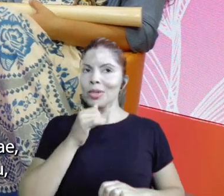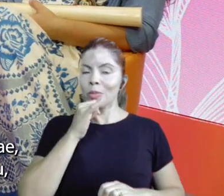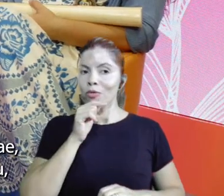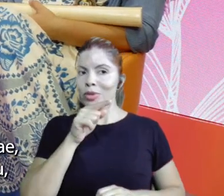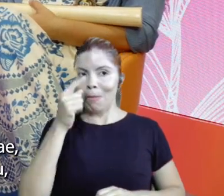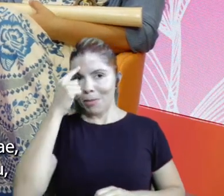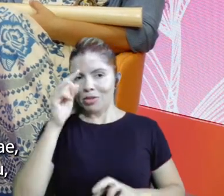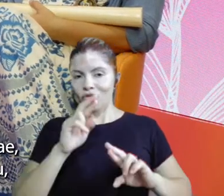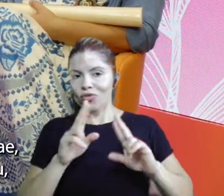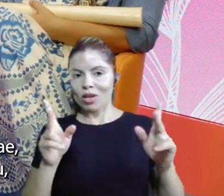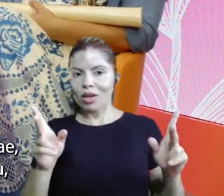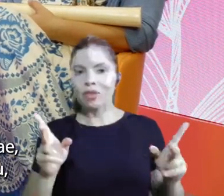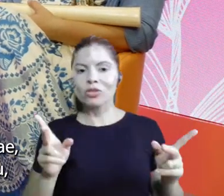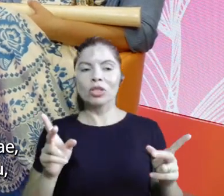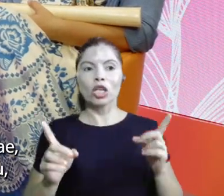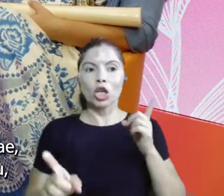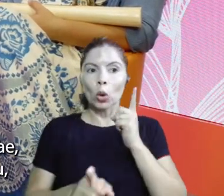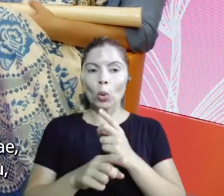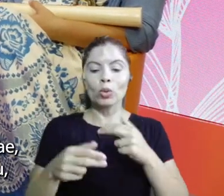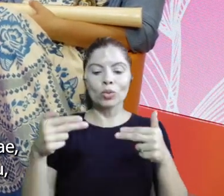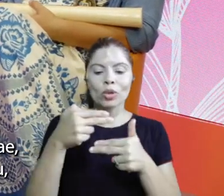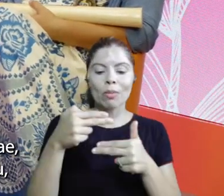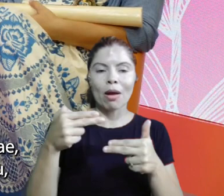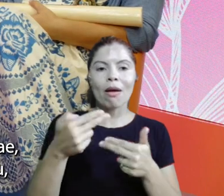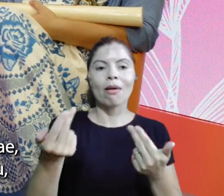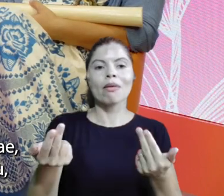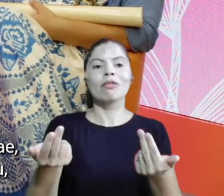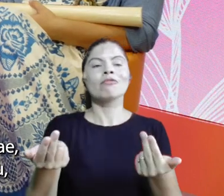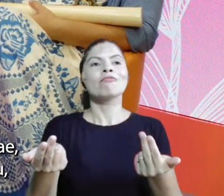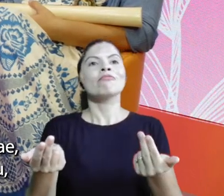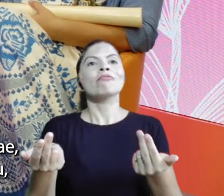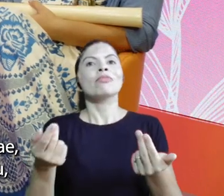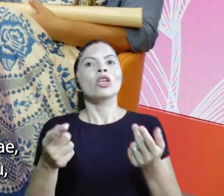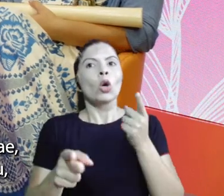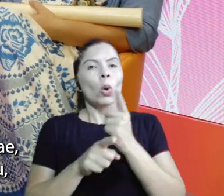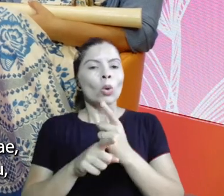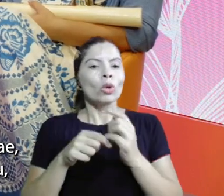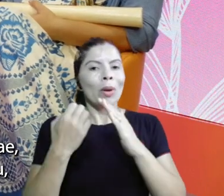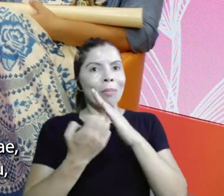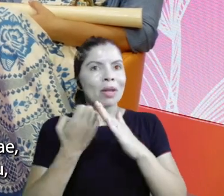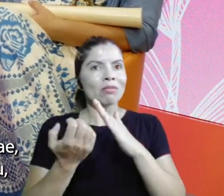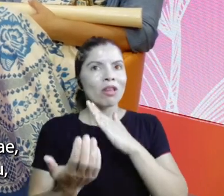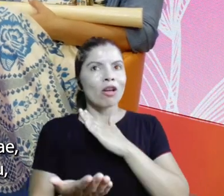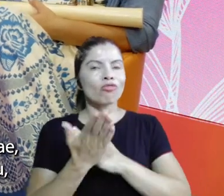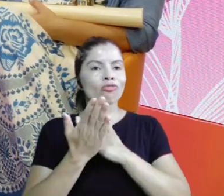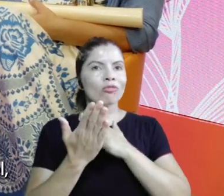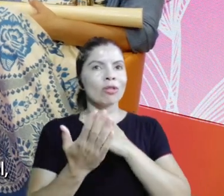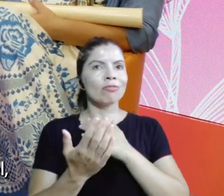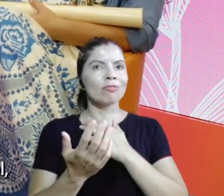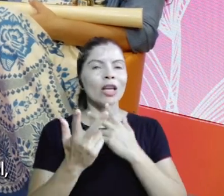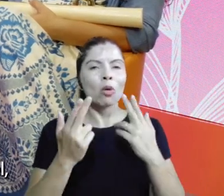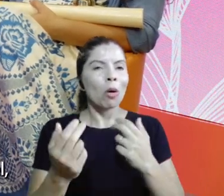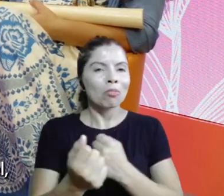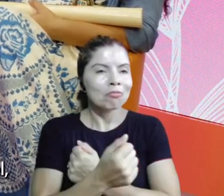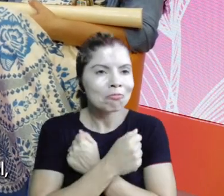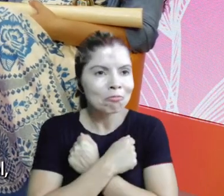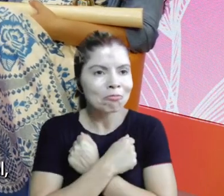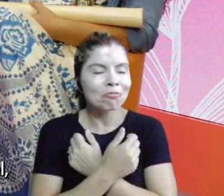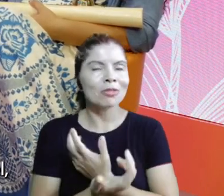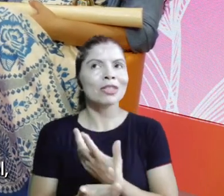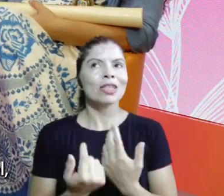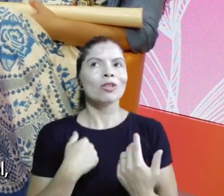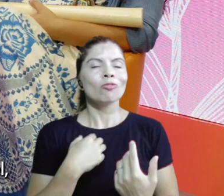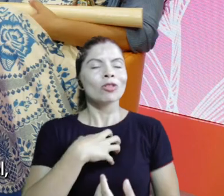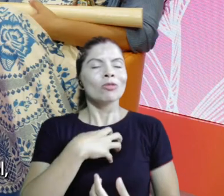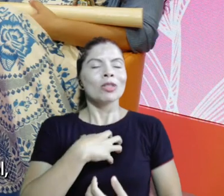encontra uma rede como o Sebrae, como o Dela, como o que me abraçou, é muito importante,